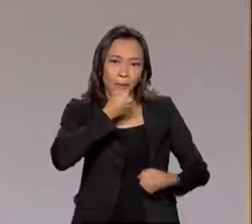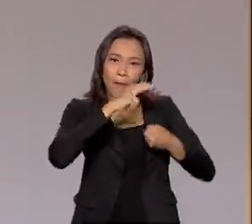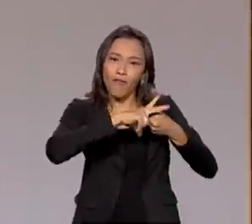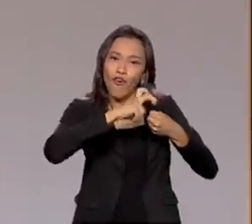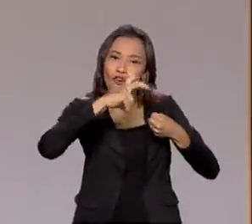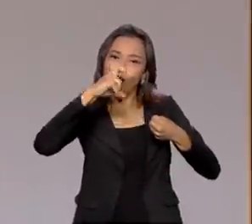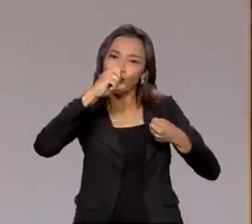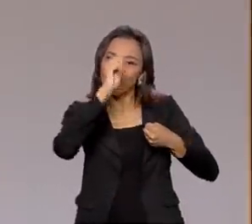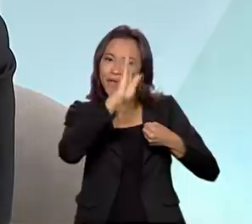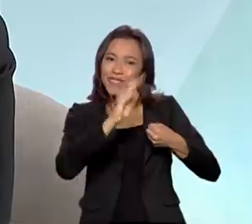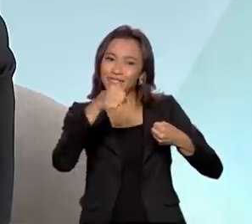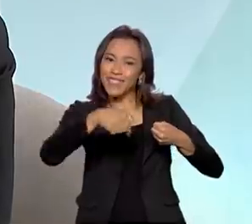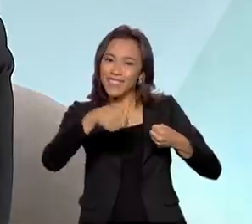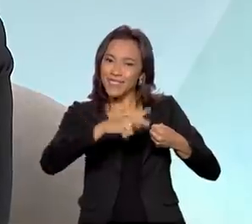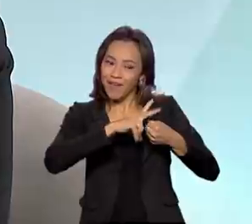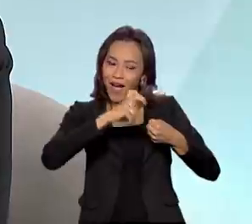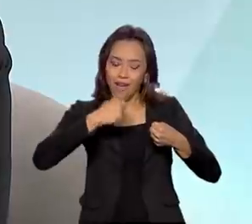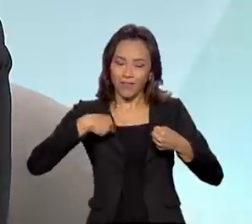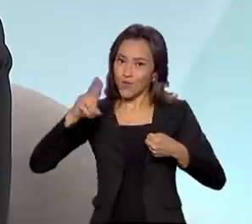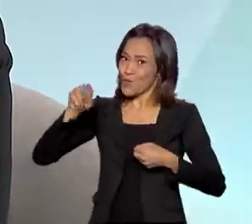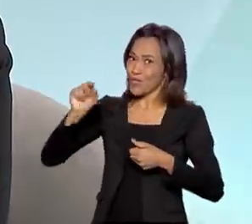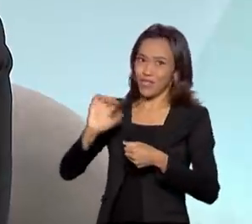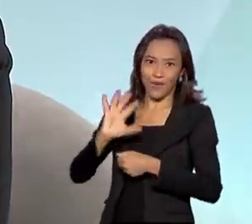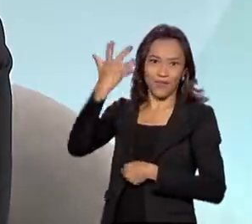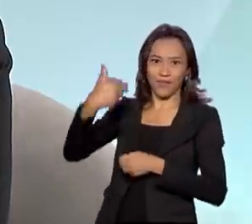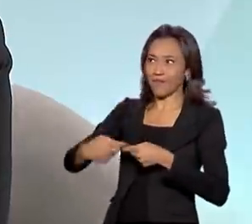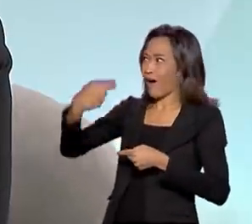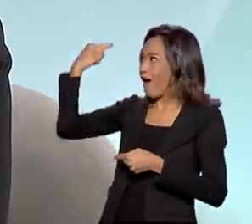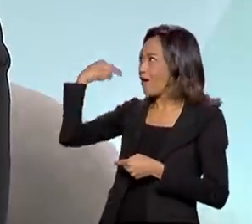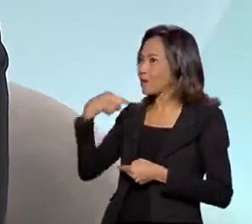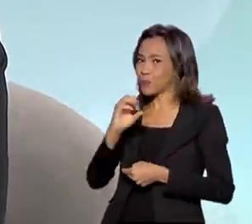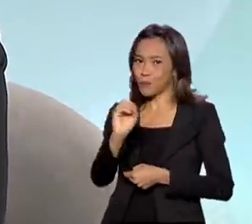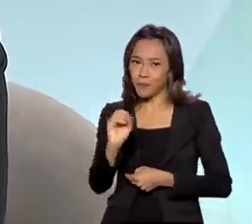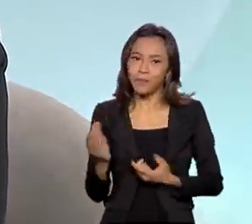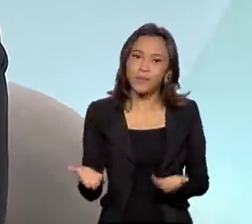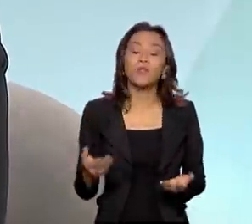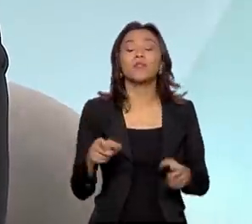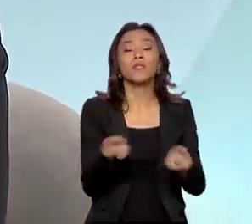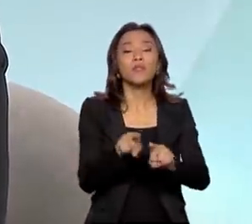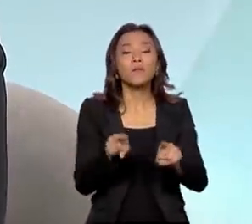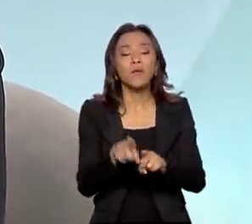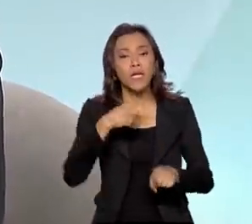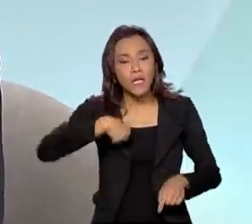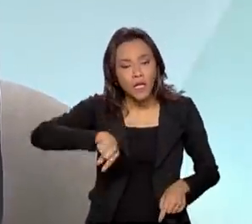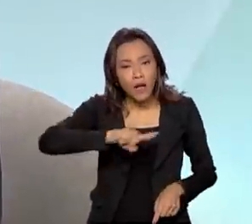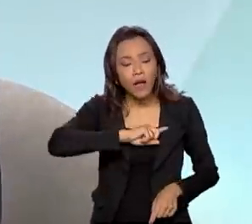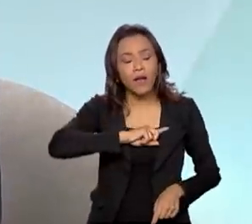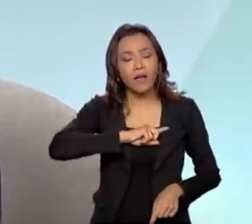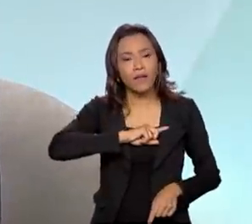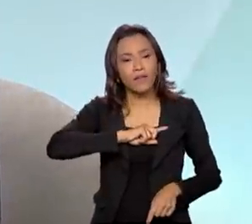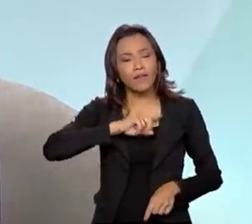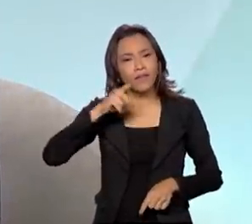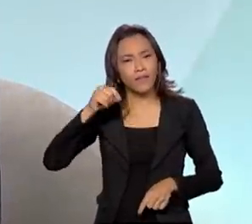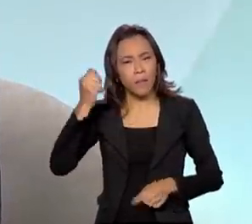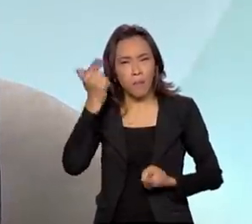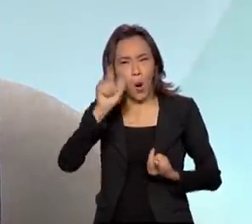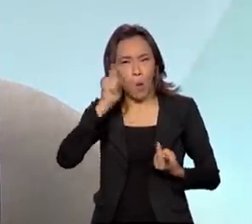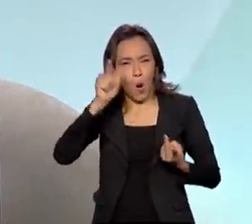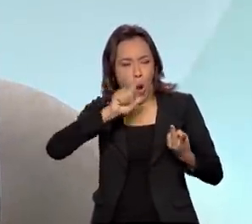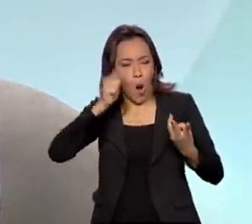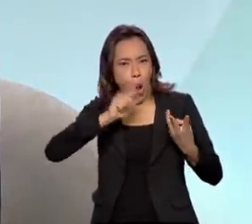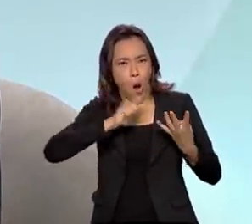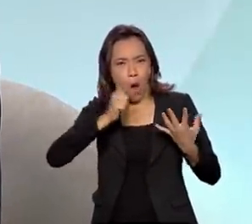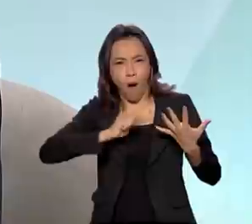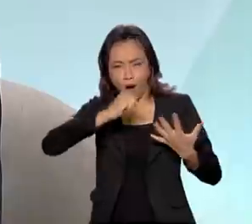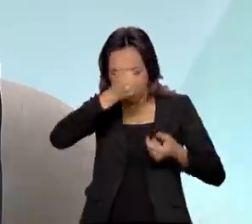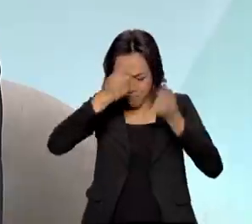diretamente de Tóquio. Foi inédito, nunca tinha ocorrido antes. E também, nós tivemos lá a maior conquista de medalhas para o